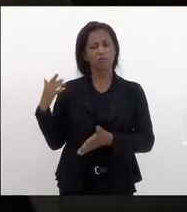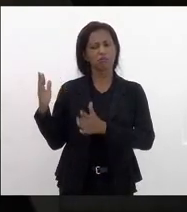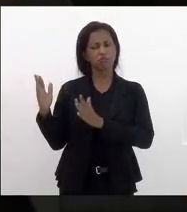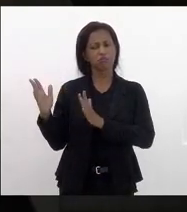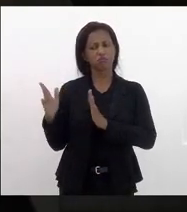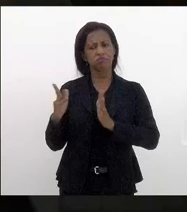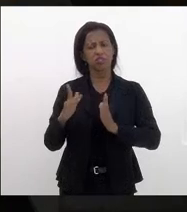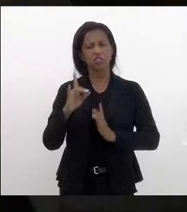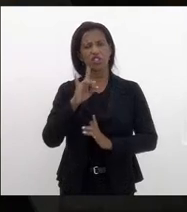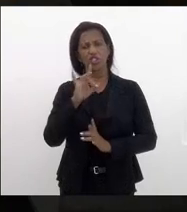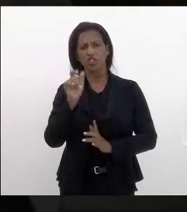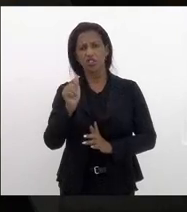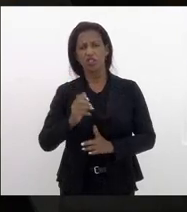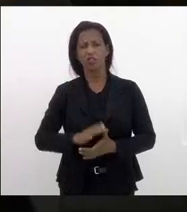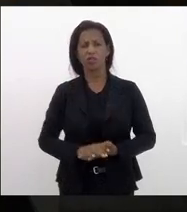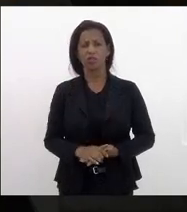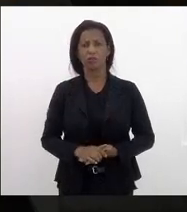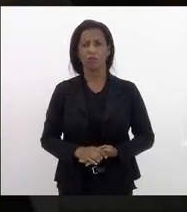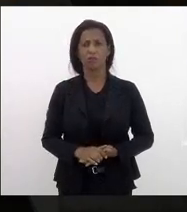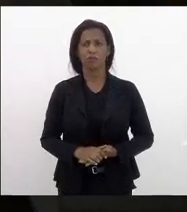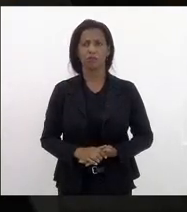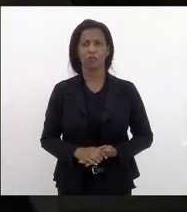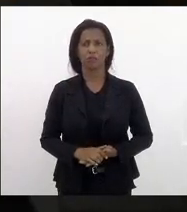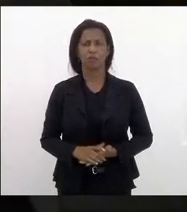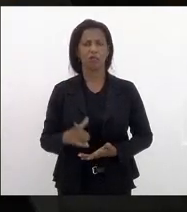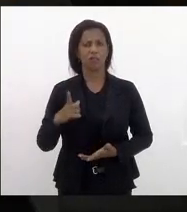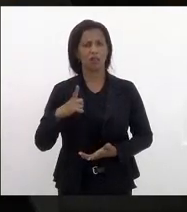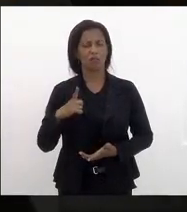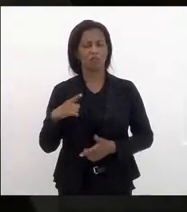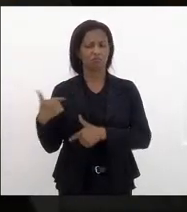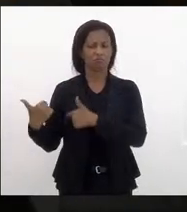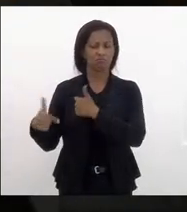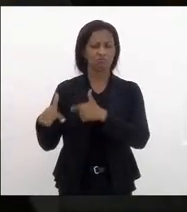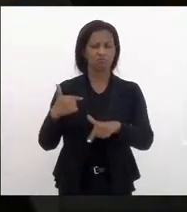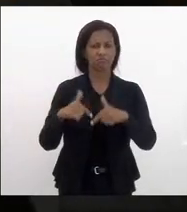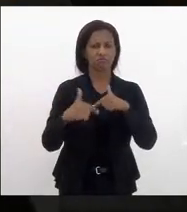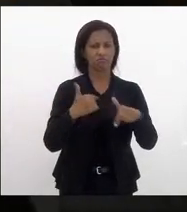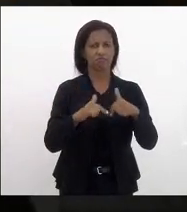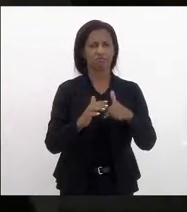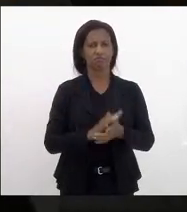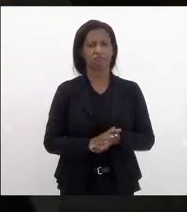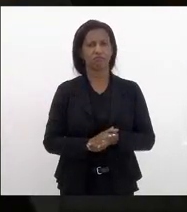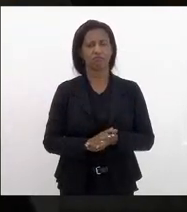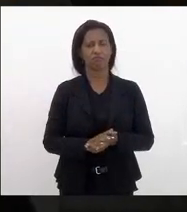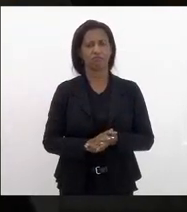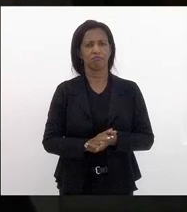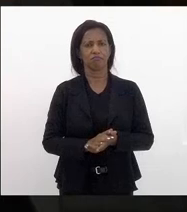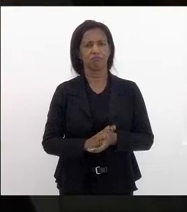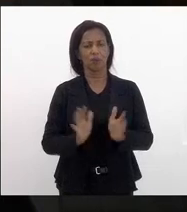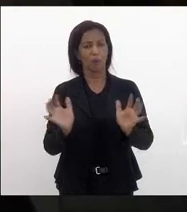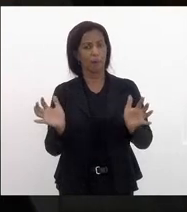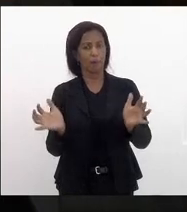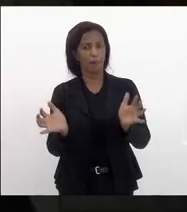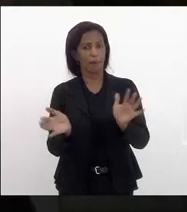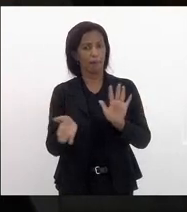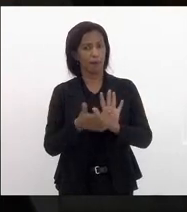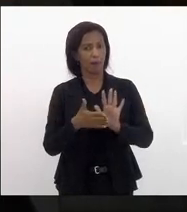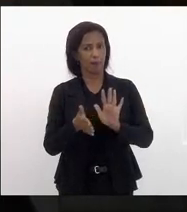feito sucessivas intervenções sobre o pacote de maldades